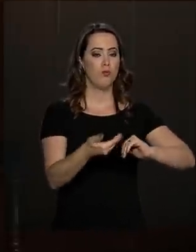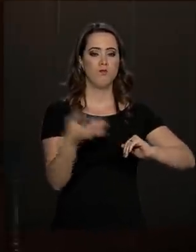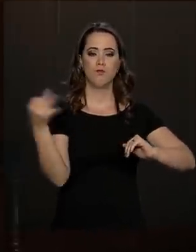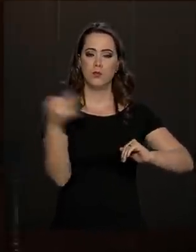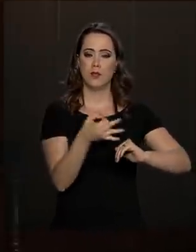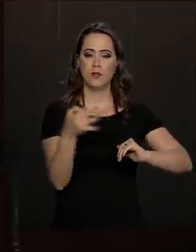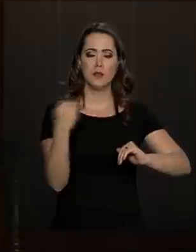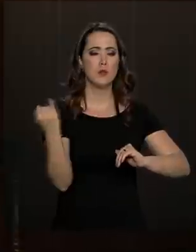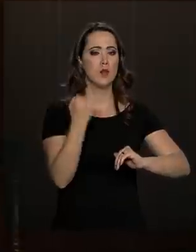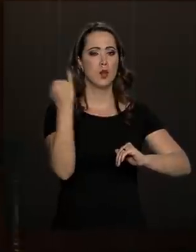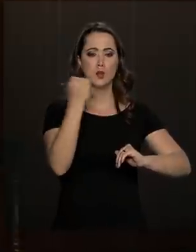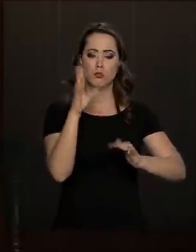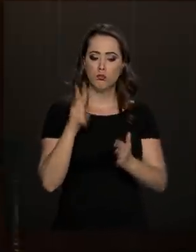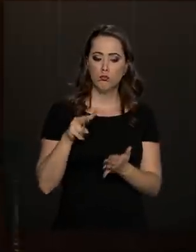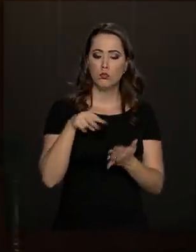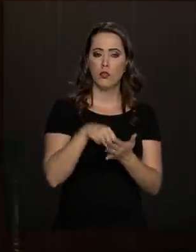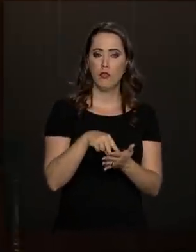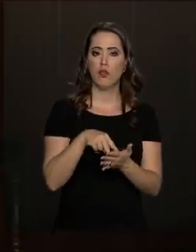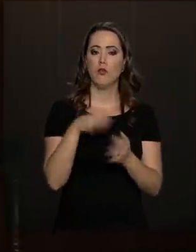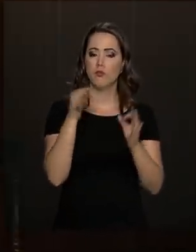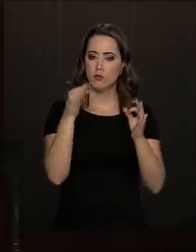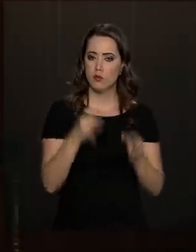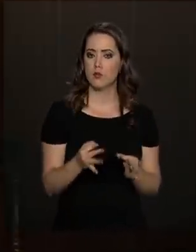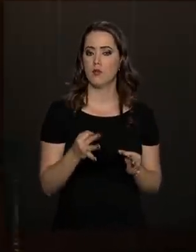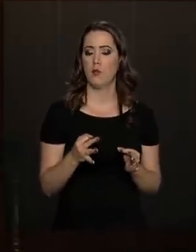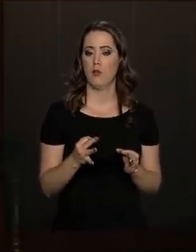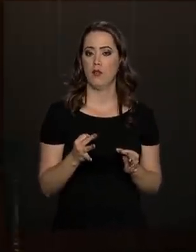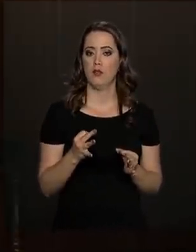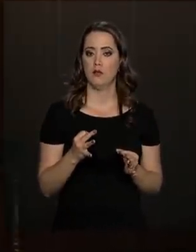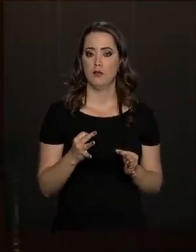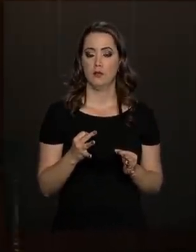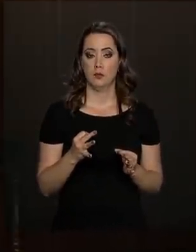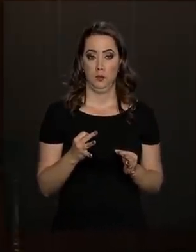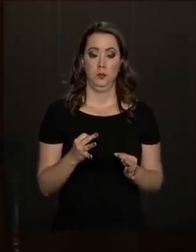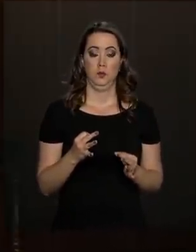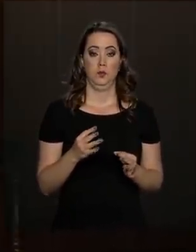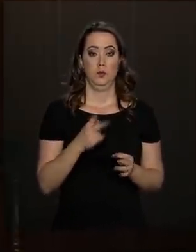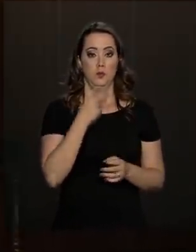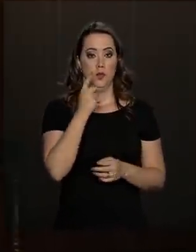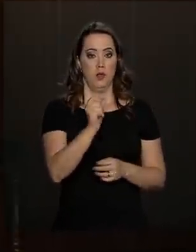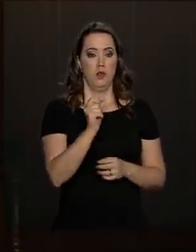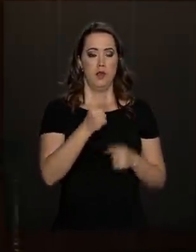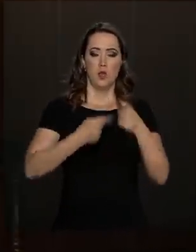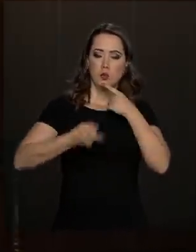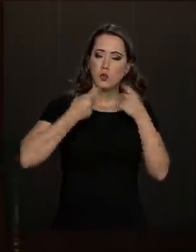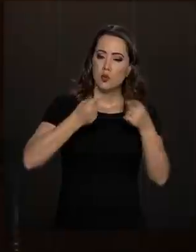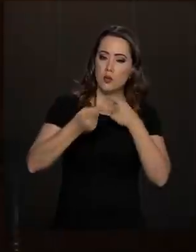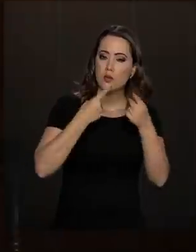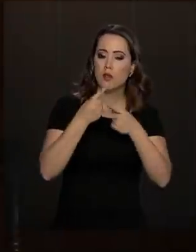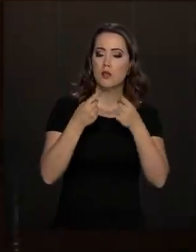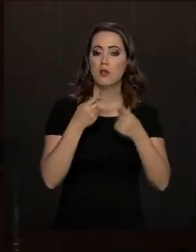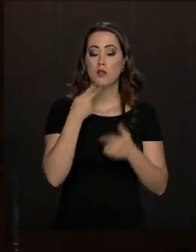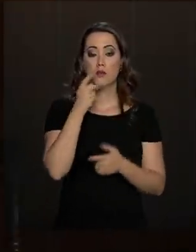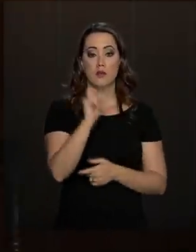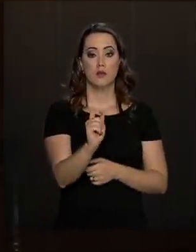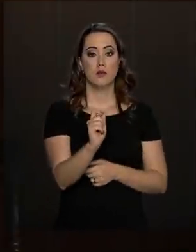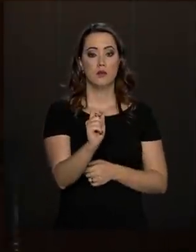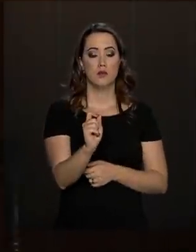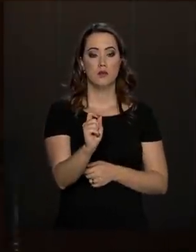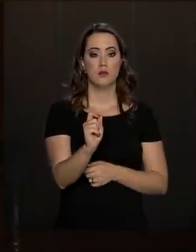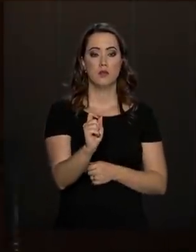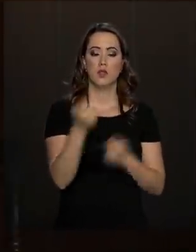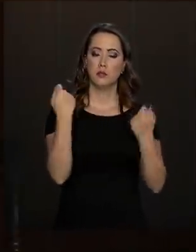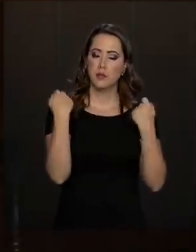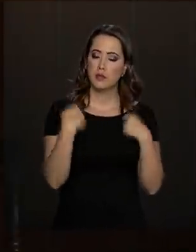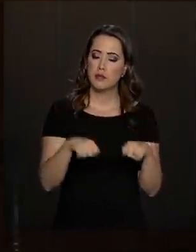bastante maduro no aspecto da discussão sobre a